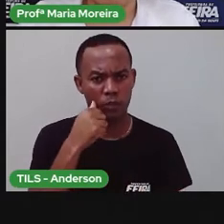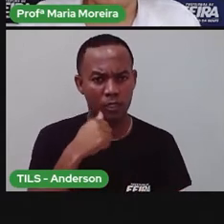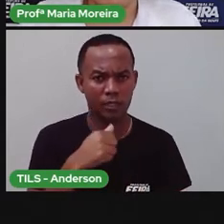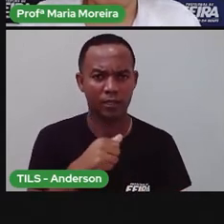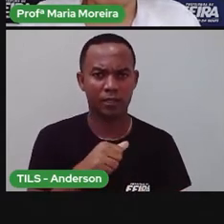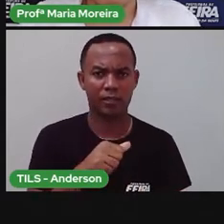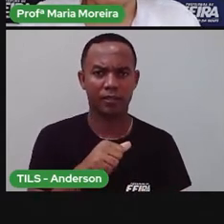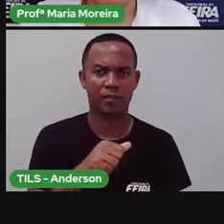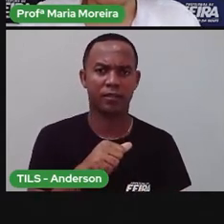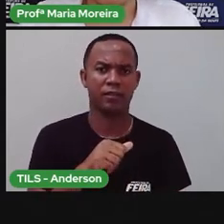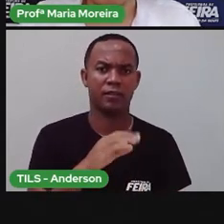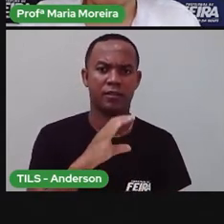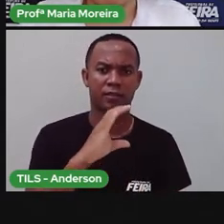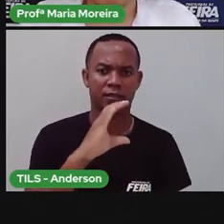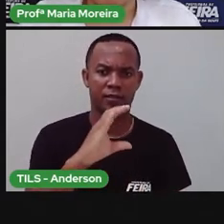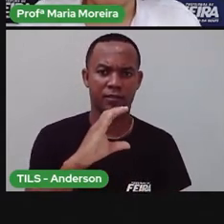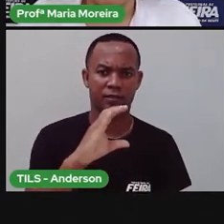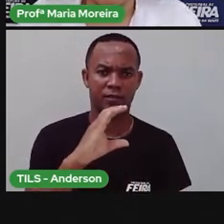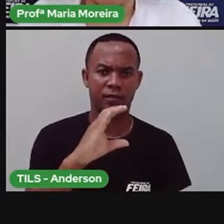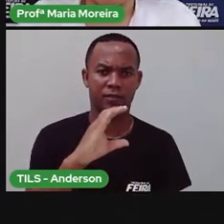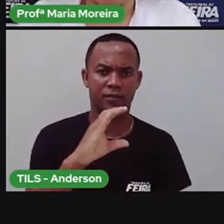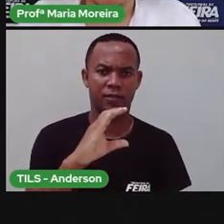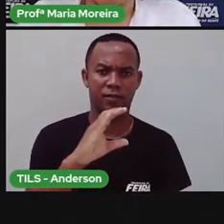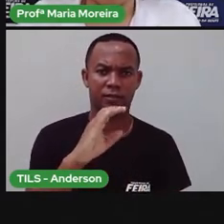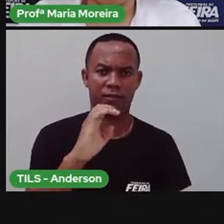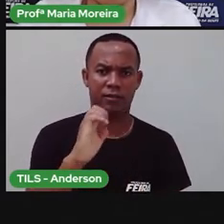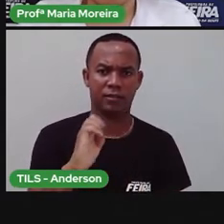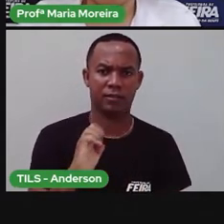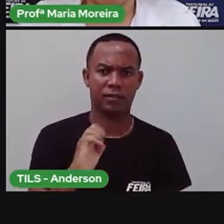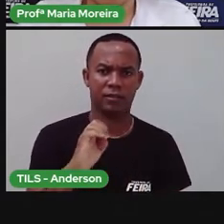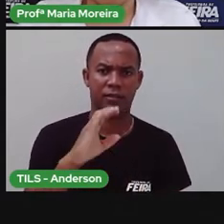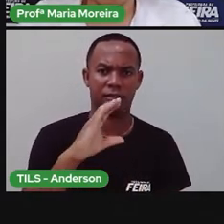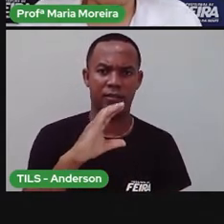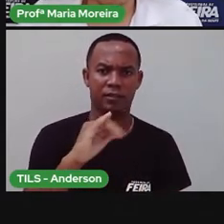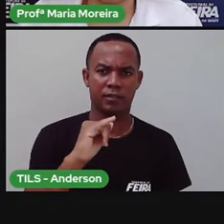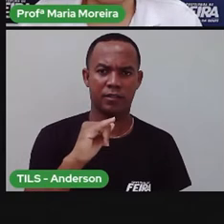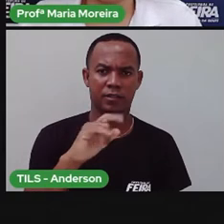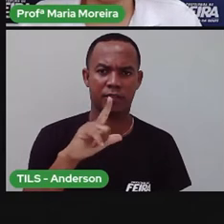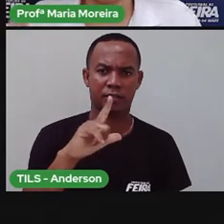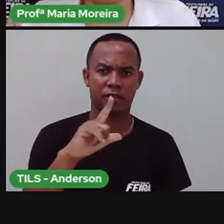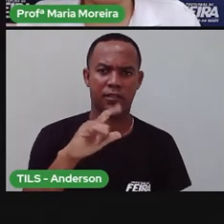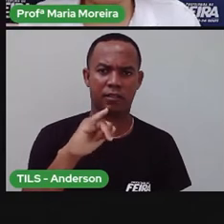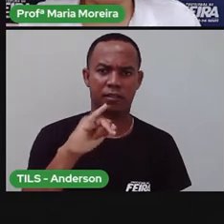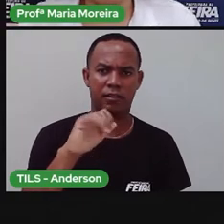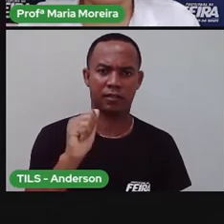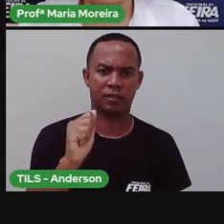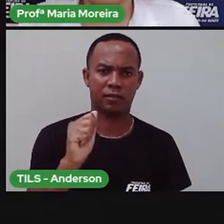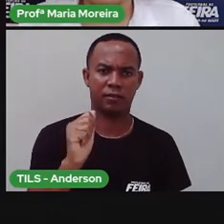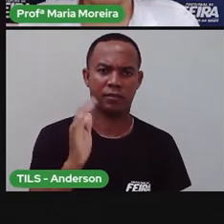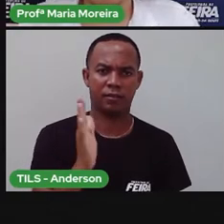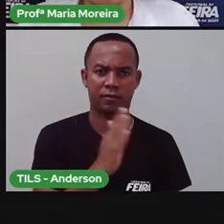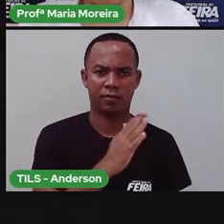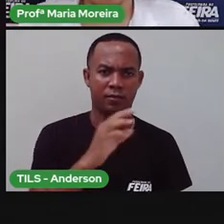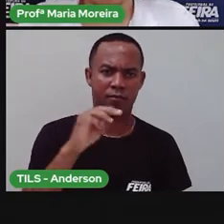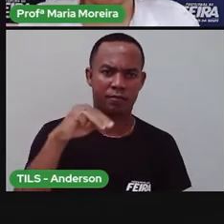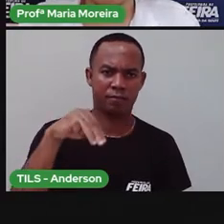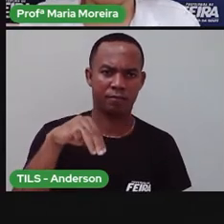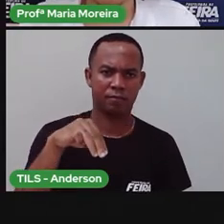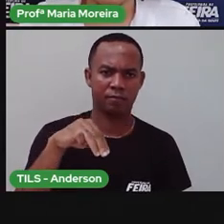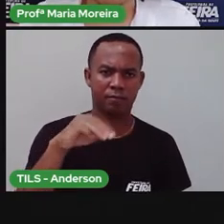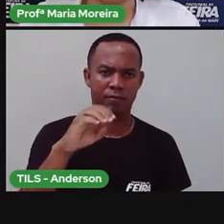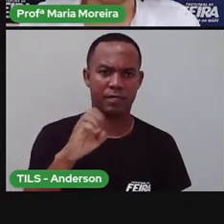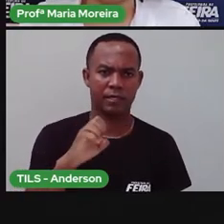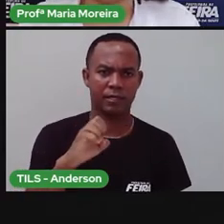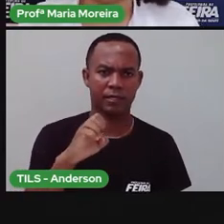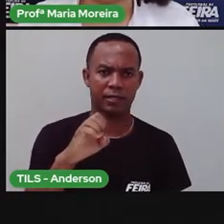imagem que aparece aí pra vocês, né, essa primeira foto, a fotografia. Mário Quintana, né, que é essa segunda fotografia.